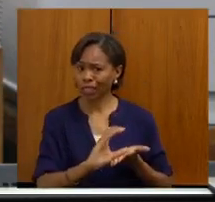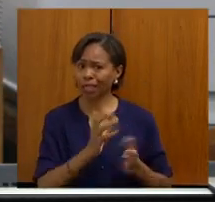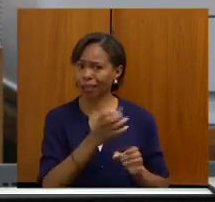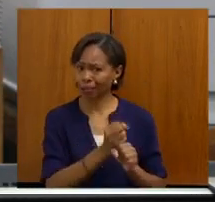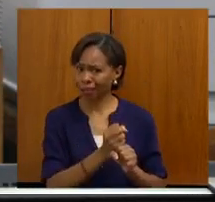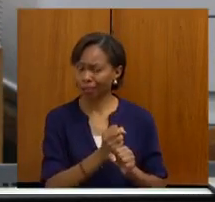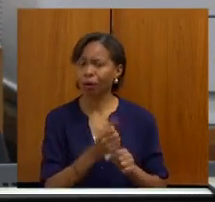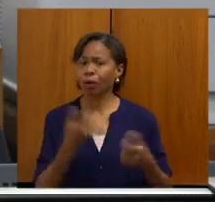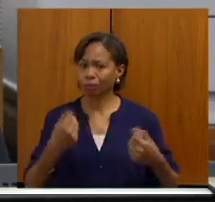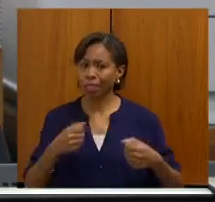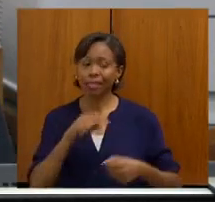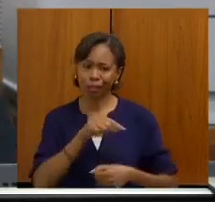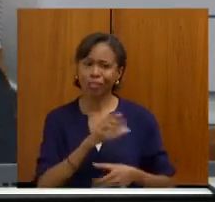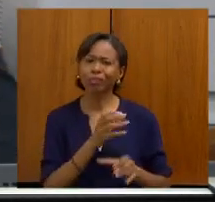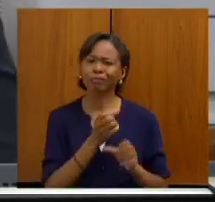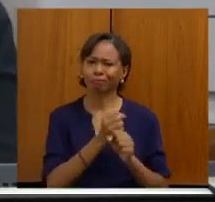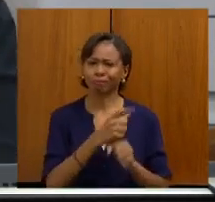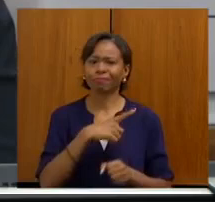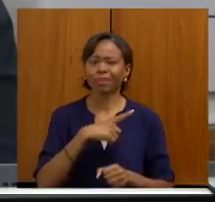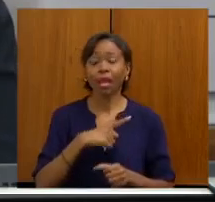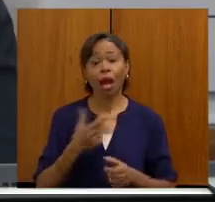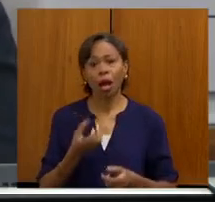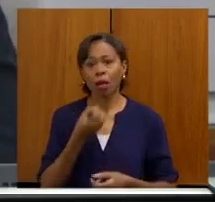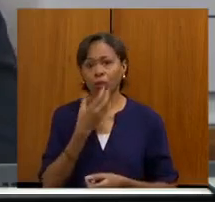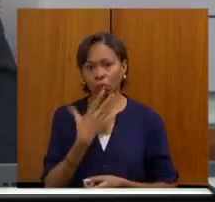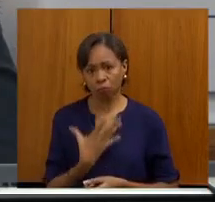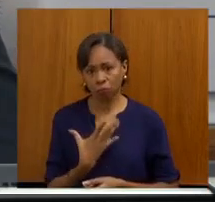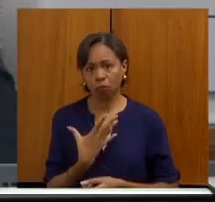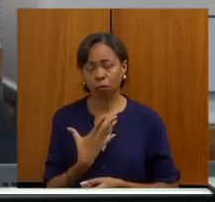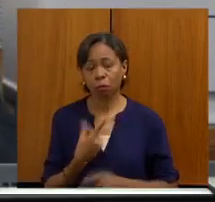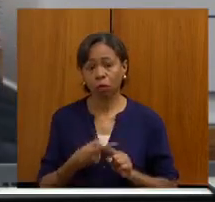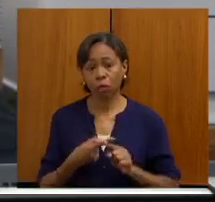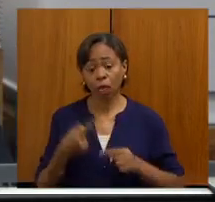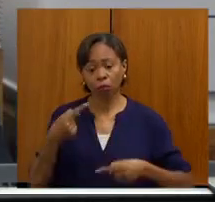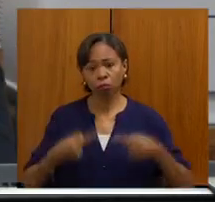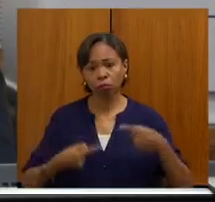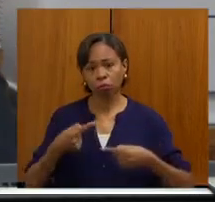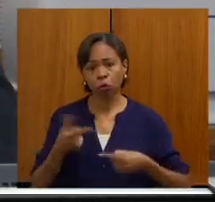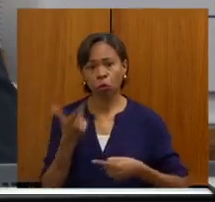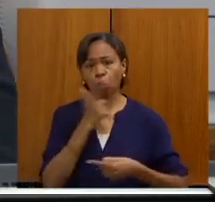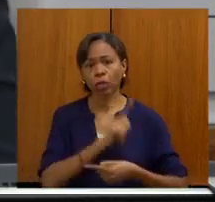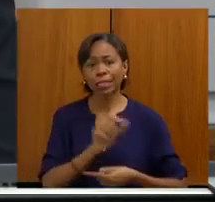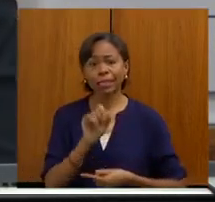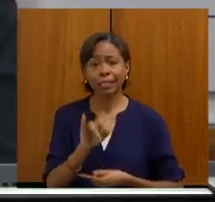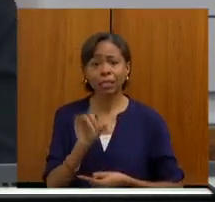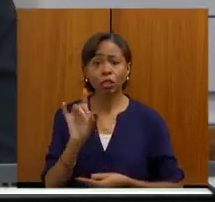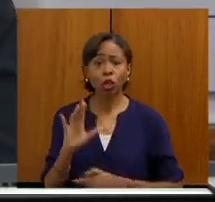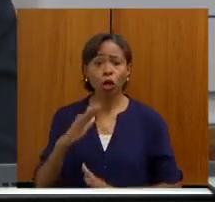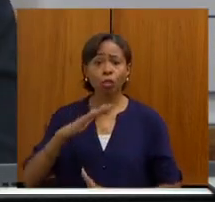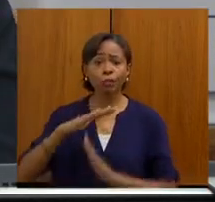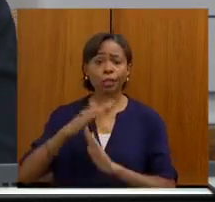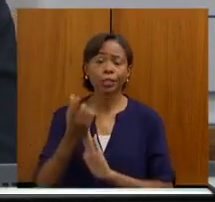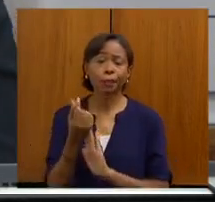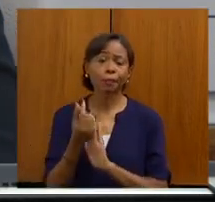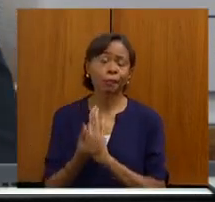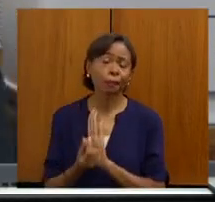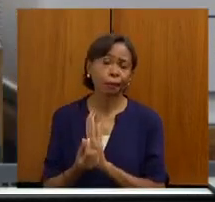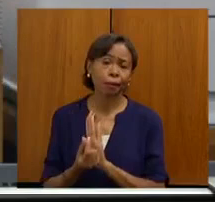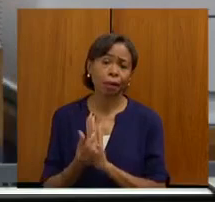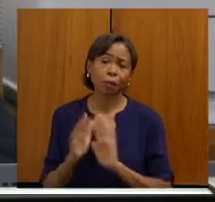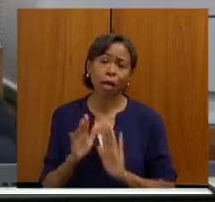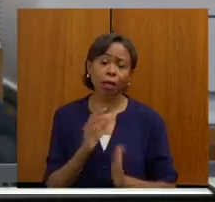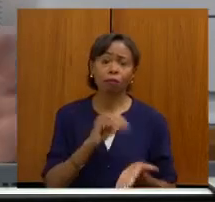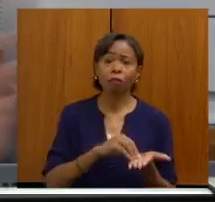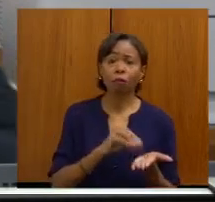uma responsabilidade de fazer boas políticas. Porque, quando você tem só o orçamento, quando você só tem o limite do cartão de crédito, mas não tem o